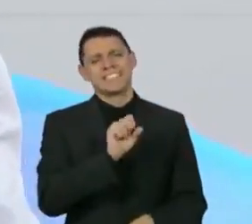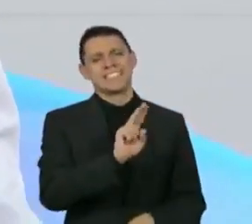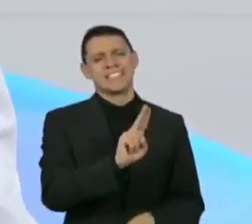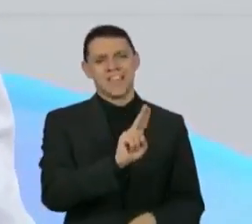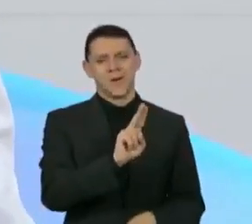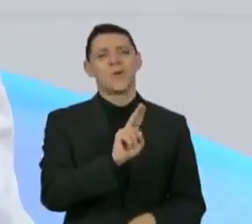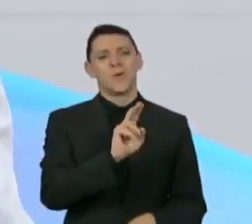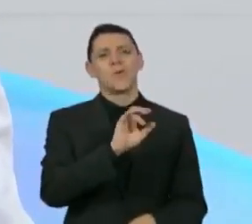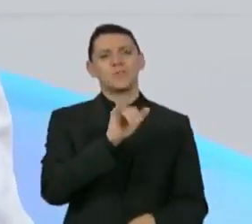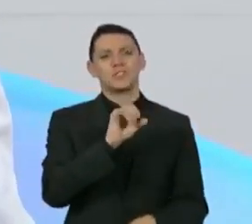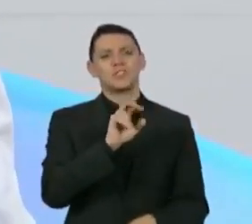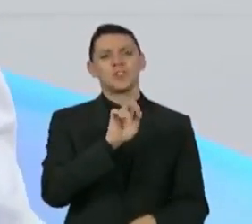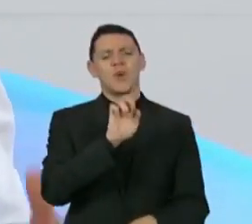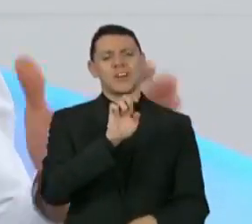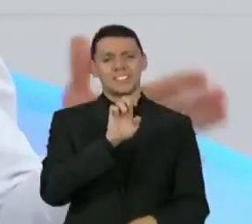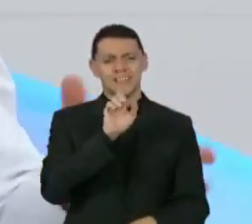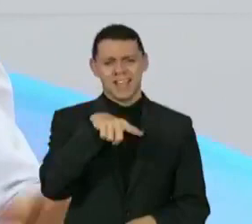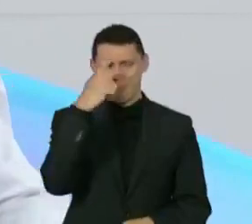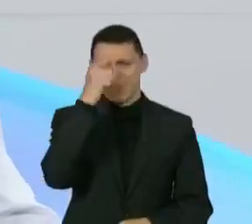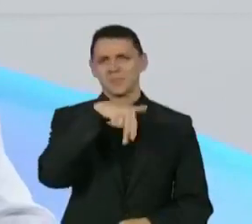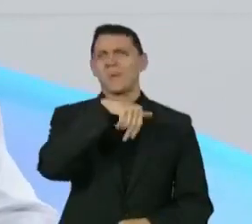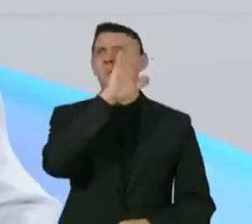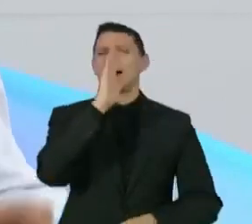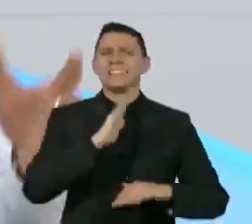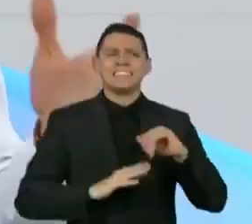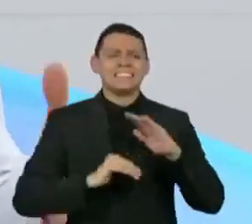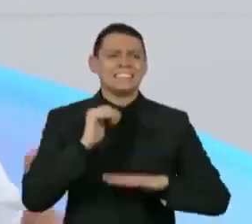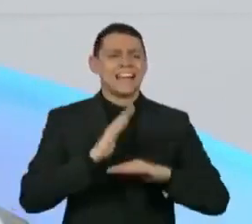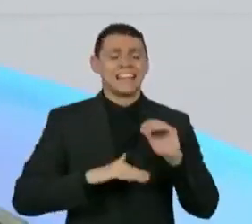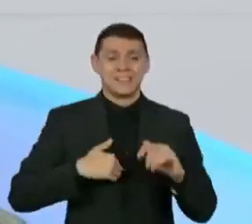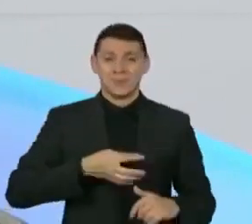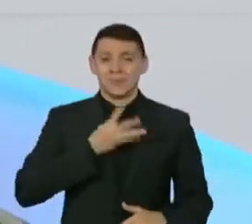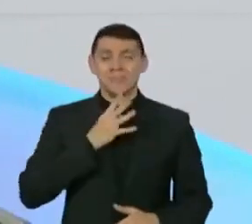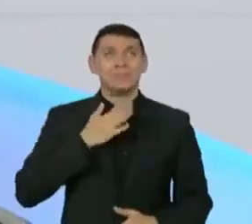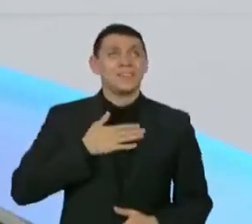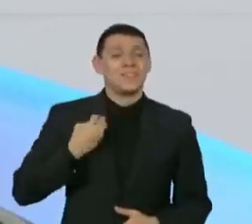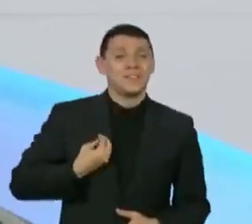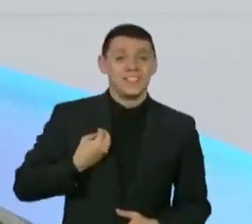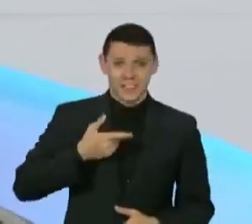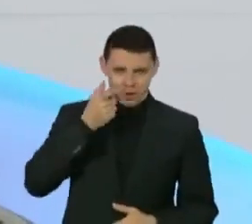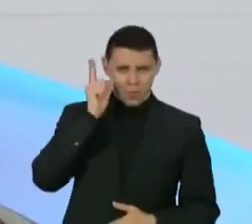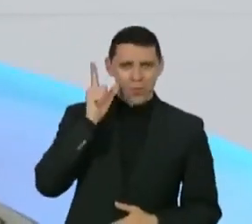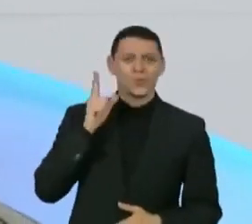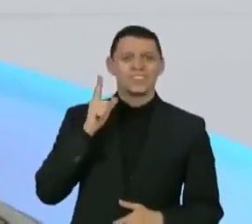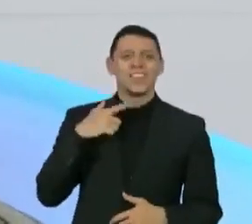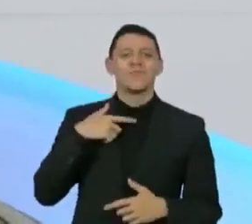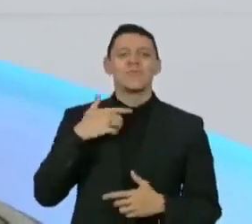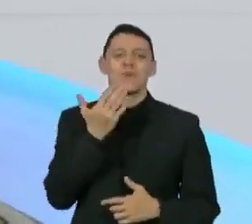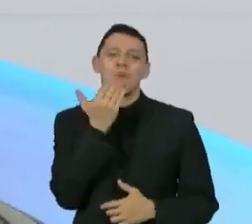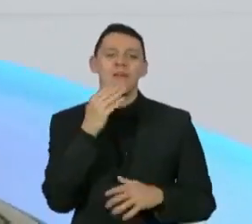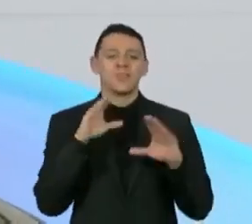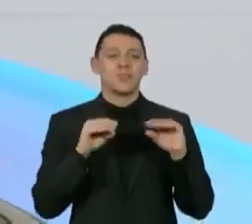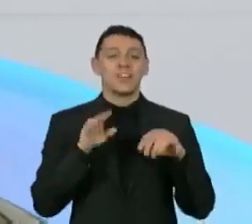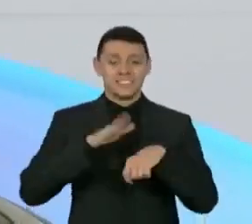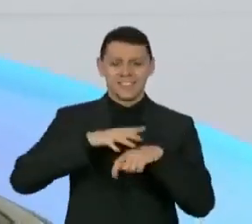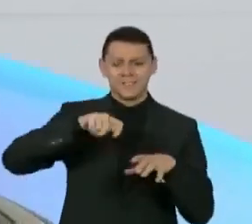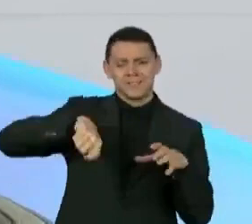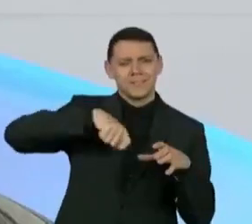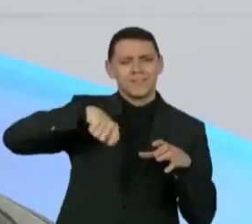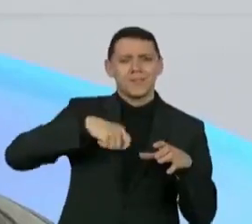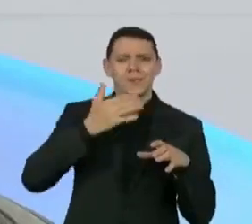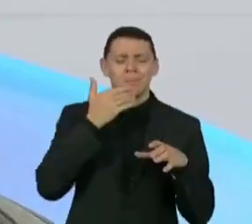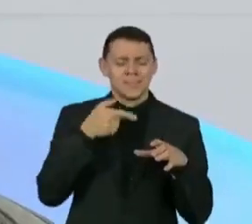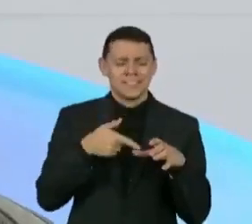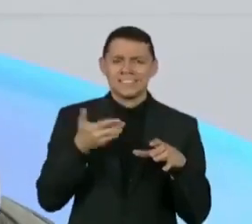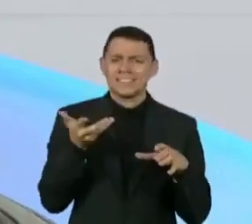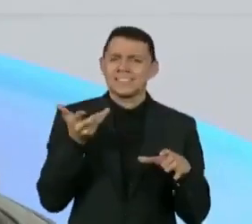Que eu conheço na minha vida pessoalmente Eu fui jantar na casa do seu Jorge Antes de ontem Seu Jorge fez uma comida inacreditável Ele cozinhou uma comida